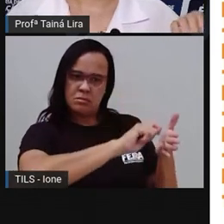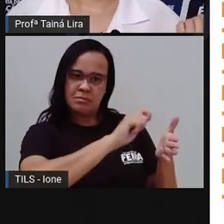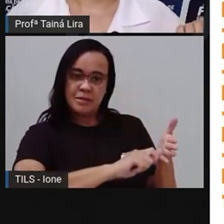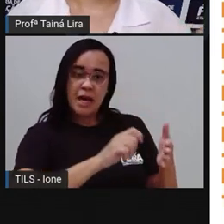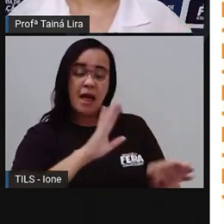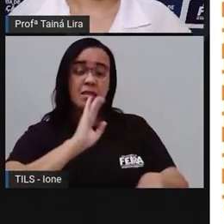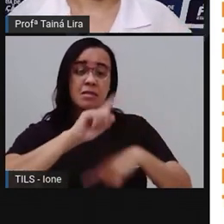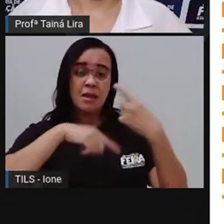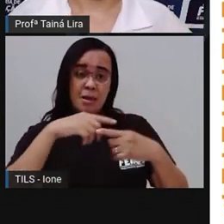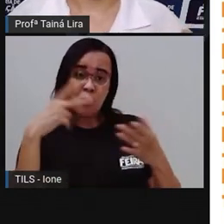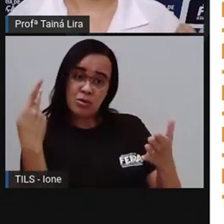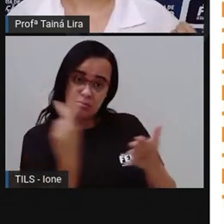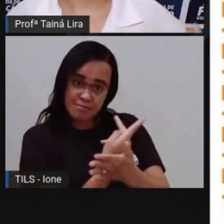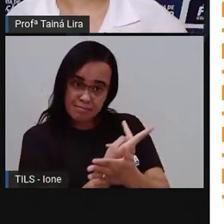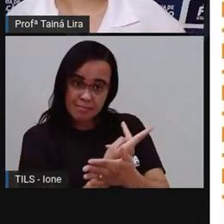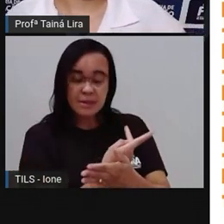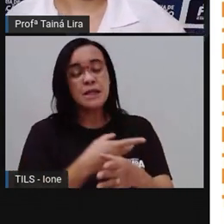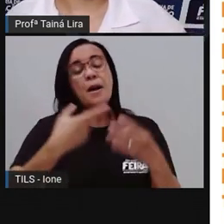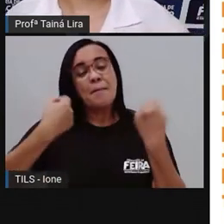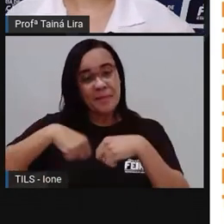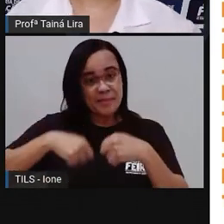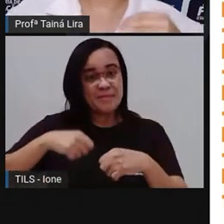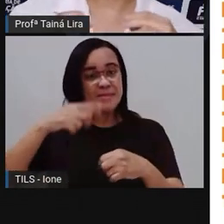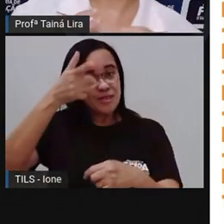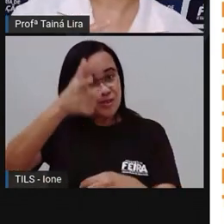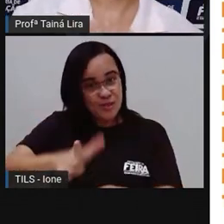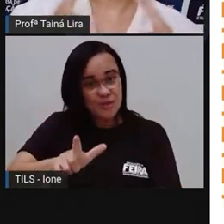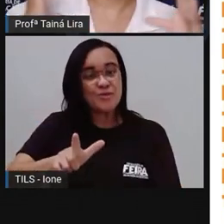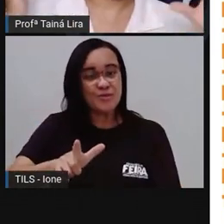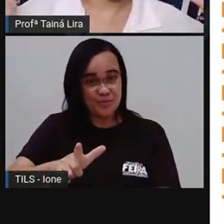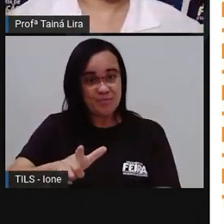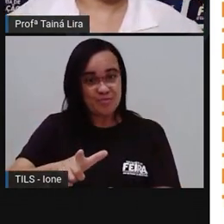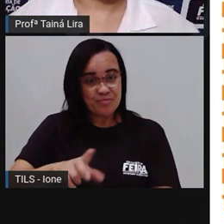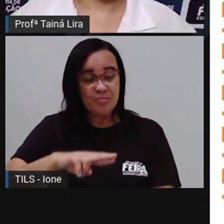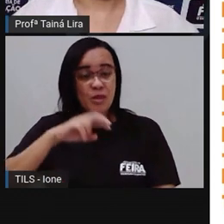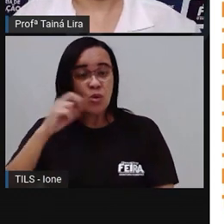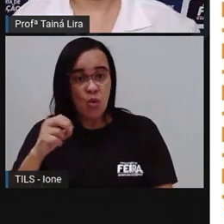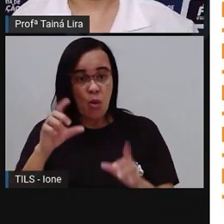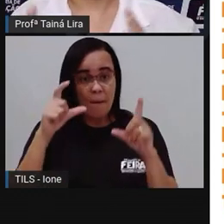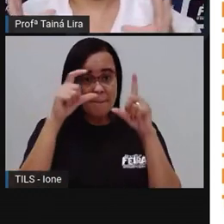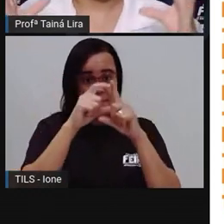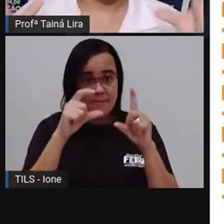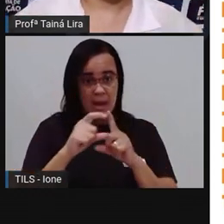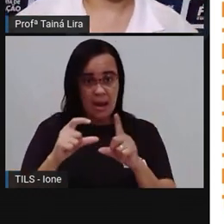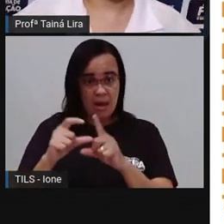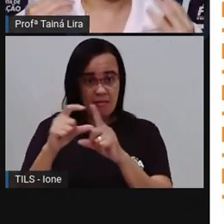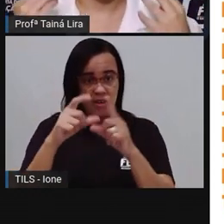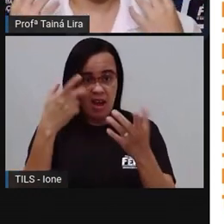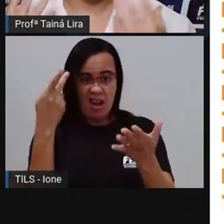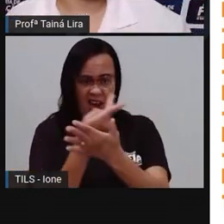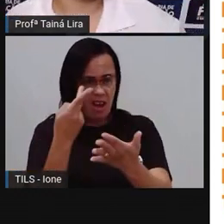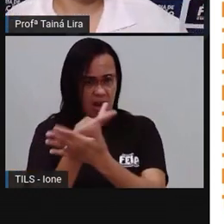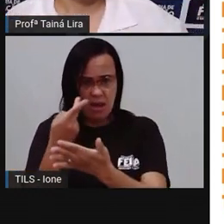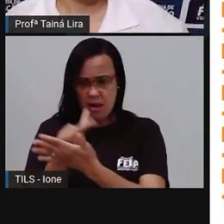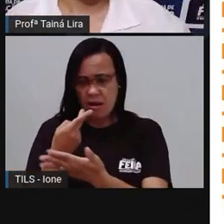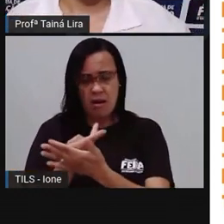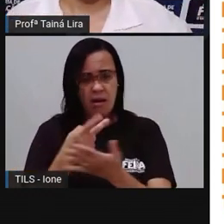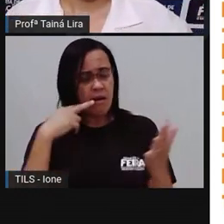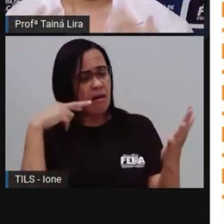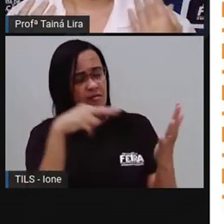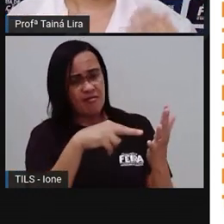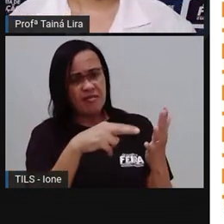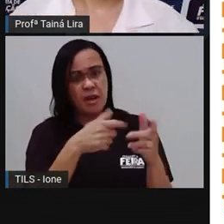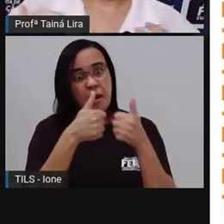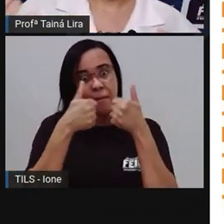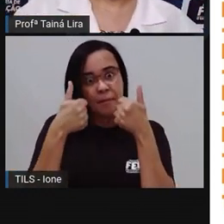leitura do rascunho e correção das palavras. Então, tem várias coisas aí que nós precisamos olhar para ver se o texto está bom, tá?